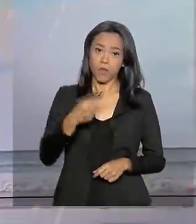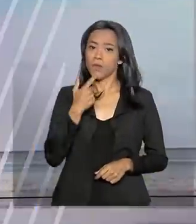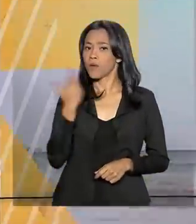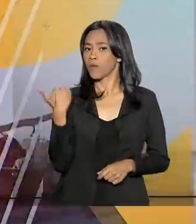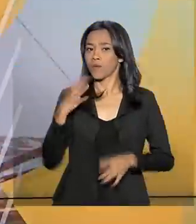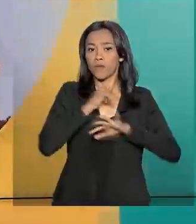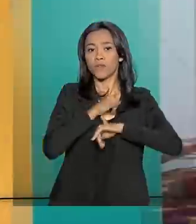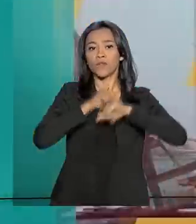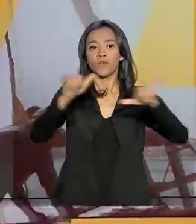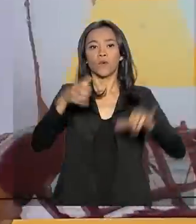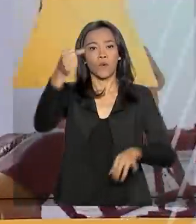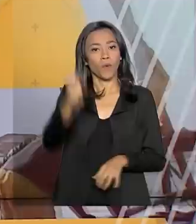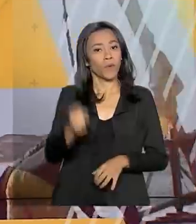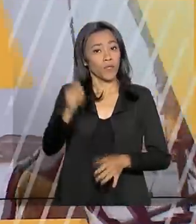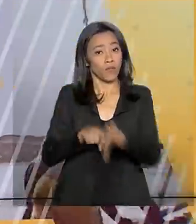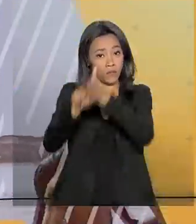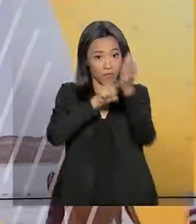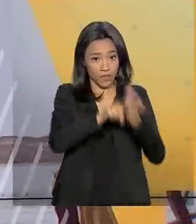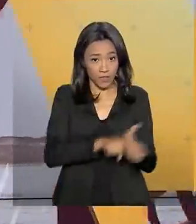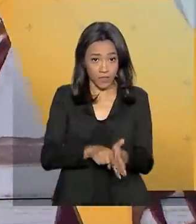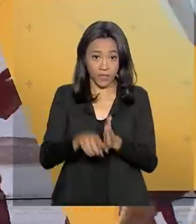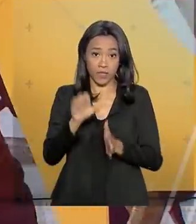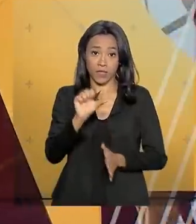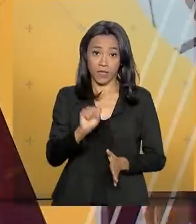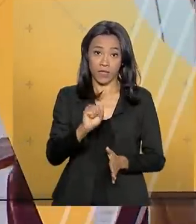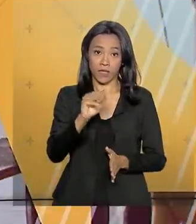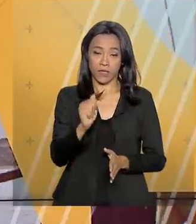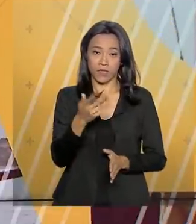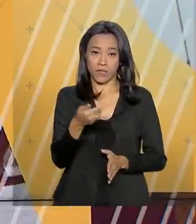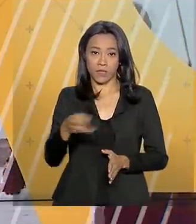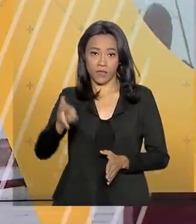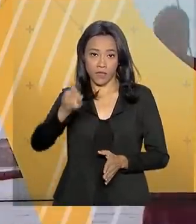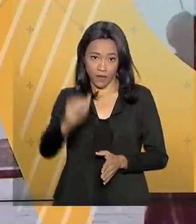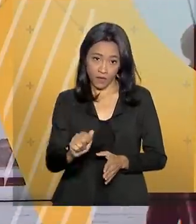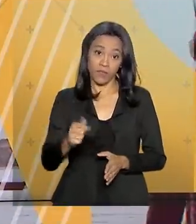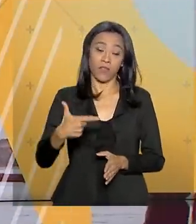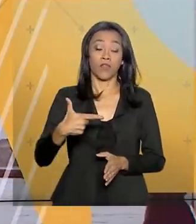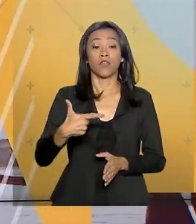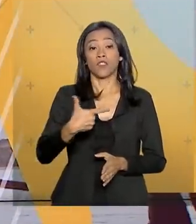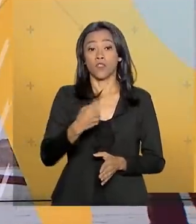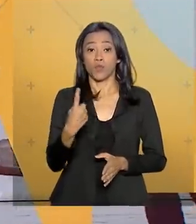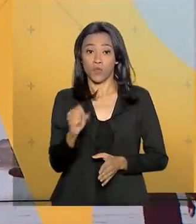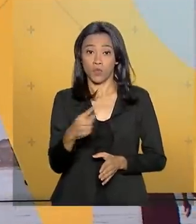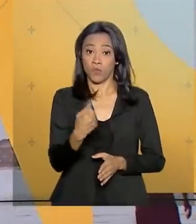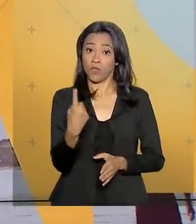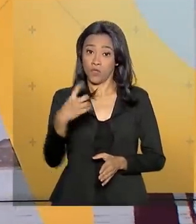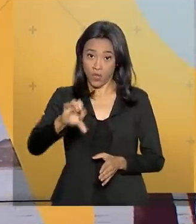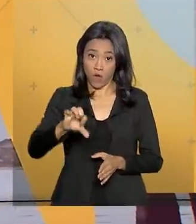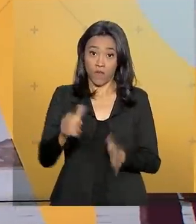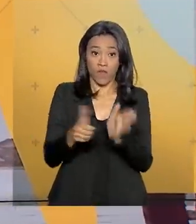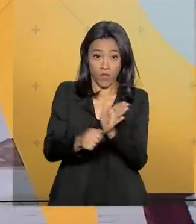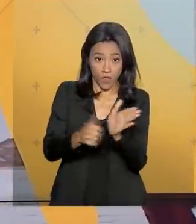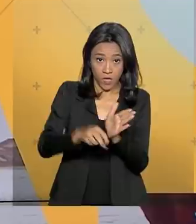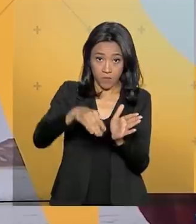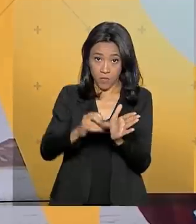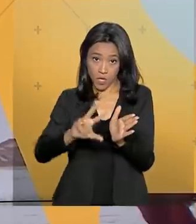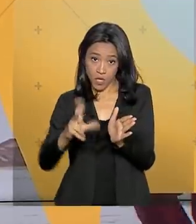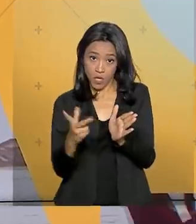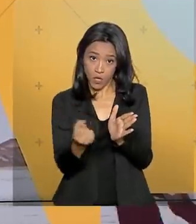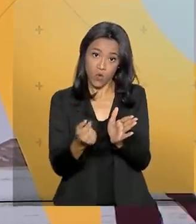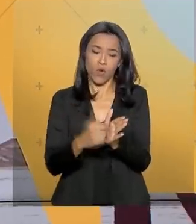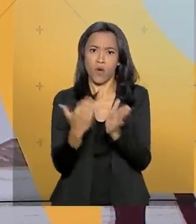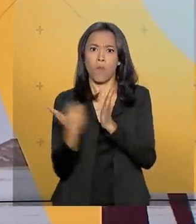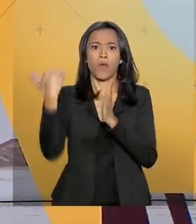divulgou agora há pouco o oitavo levantamento da safra de grãos 2018-2019. A colheita de milho deve ultrapassar 95